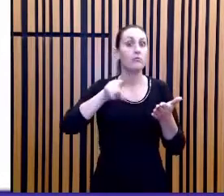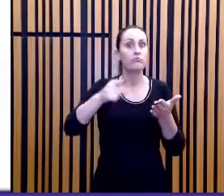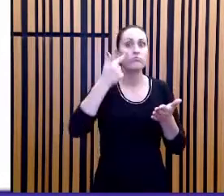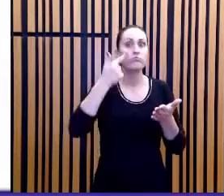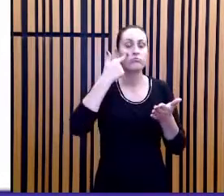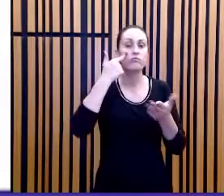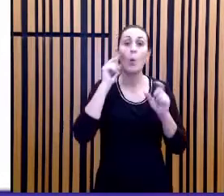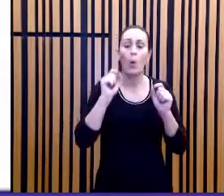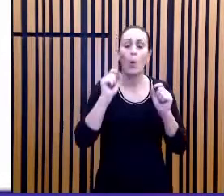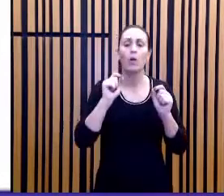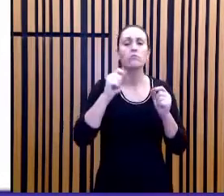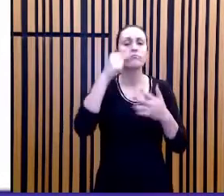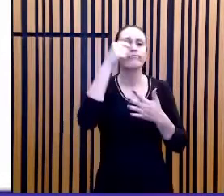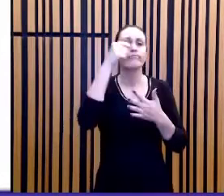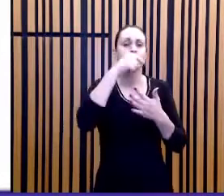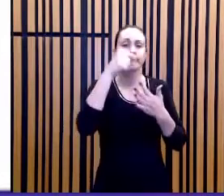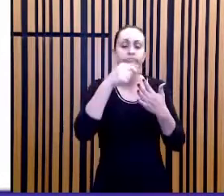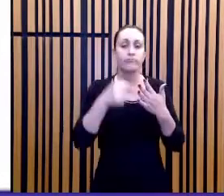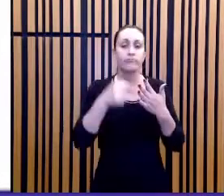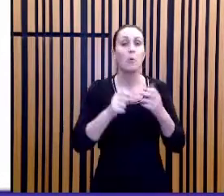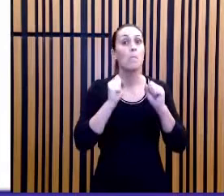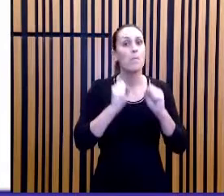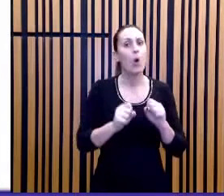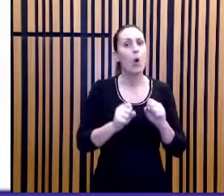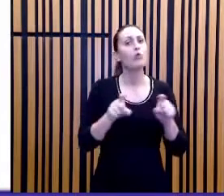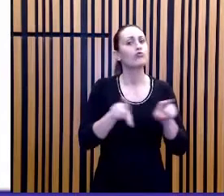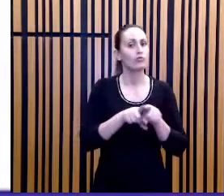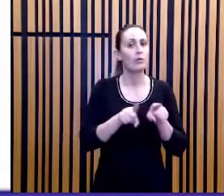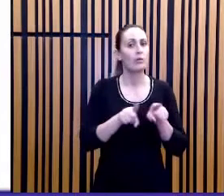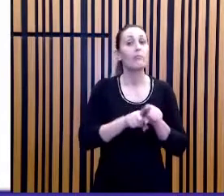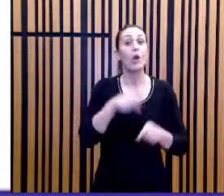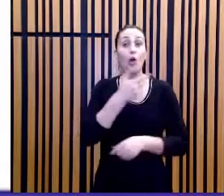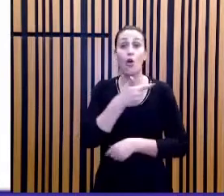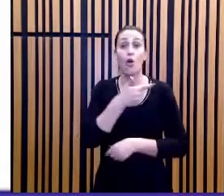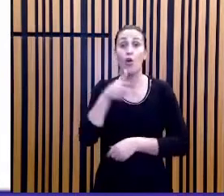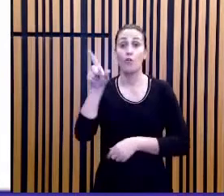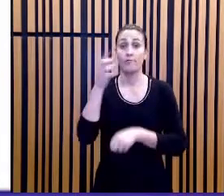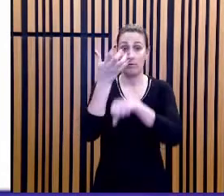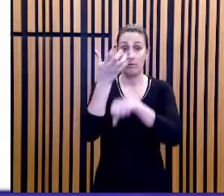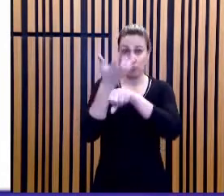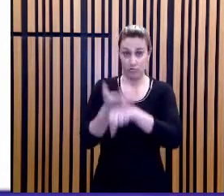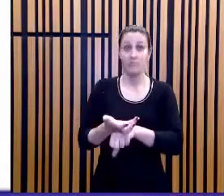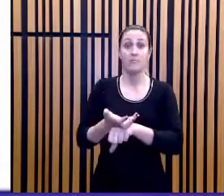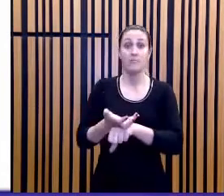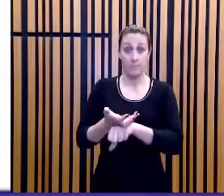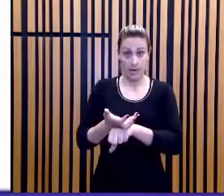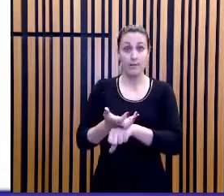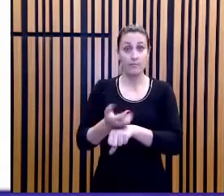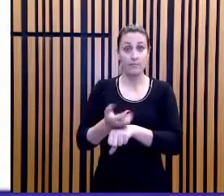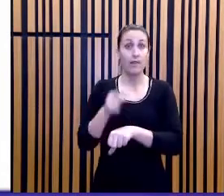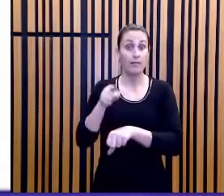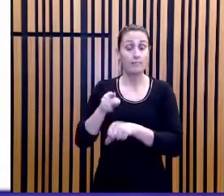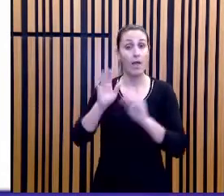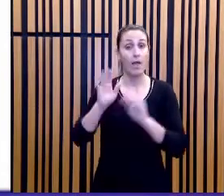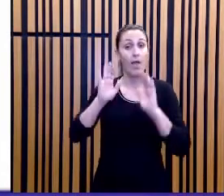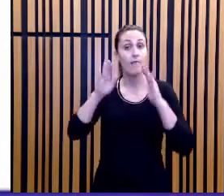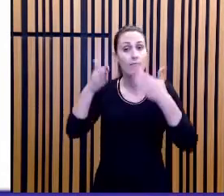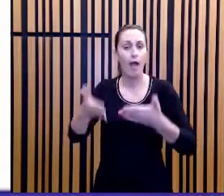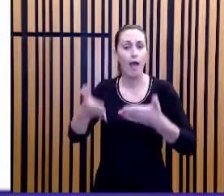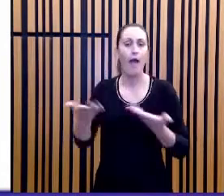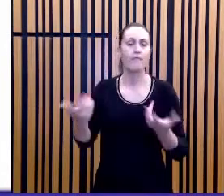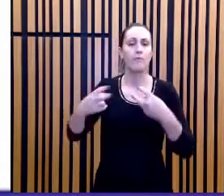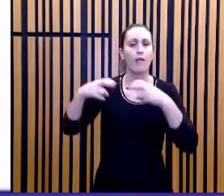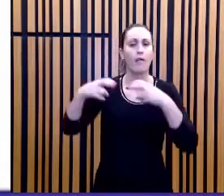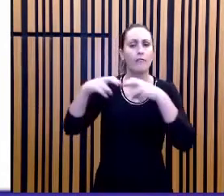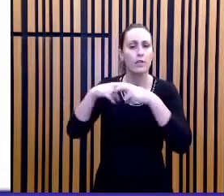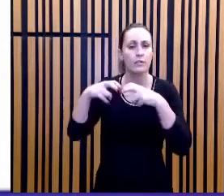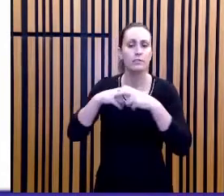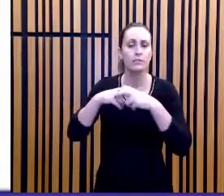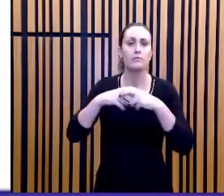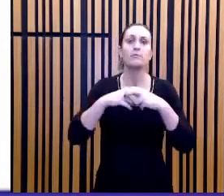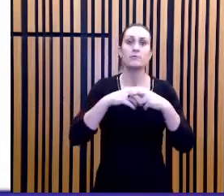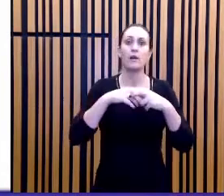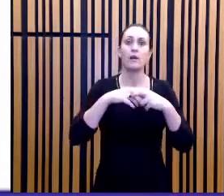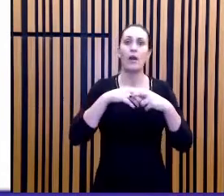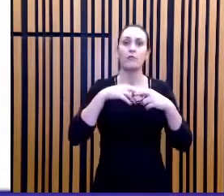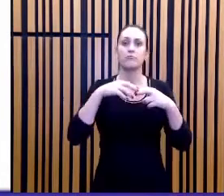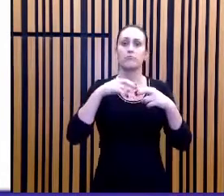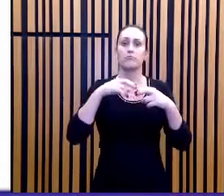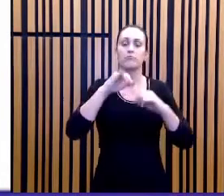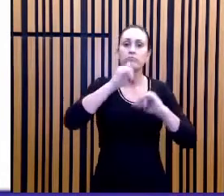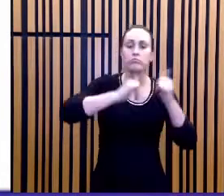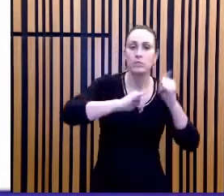mínimo também para outras disciplinas das exatas, para a física, para a química.